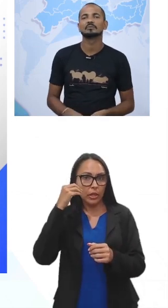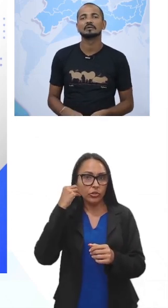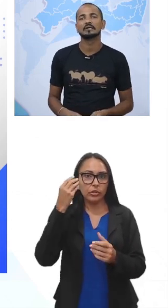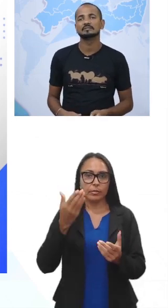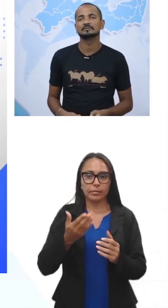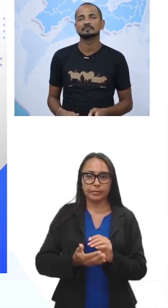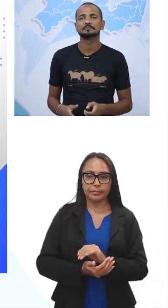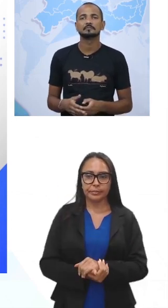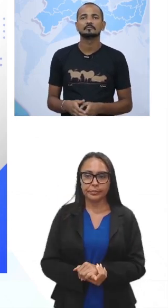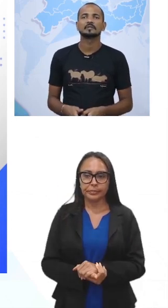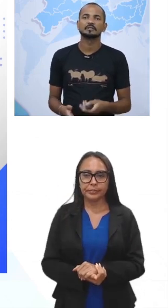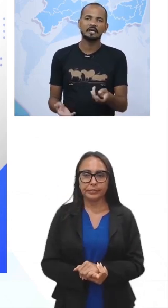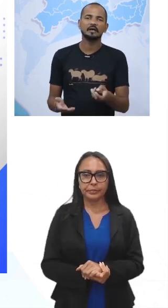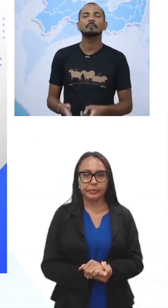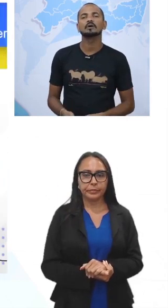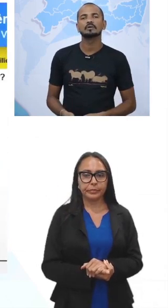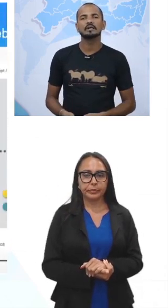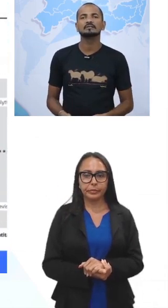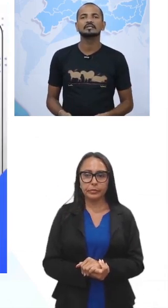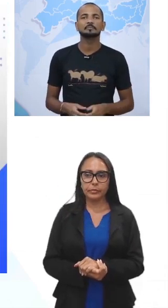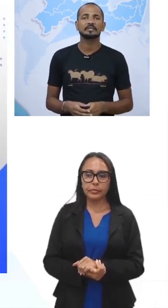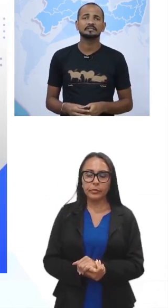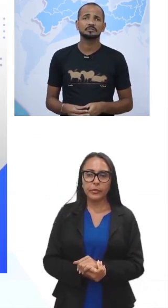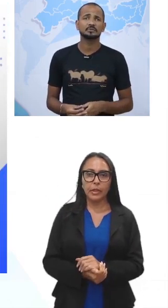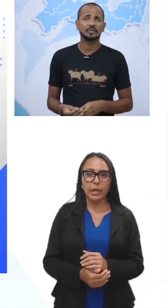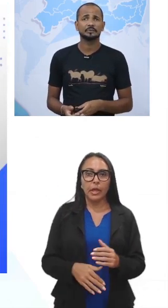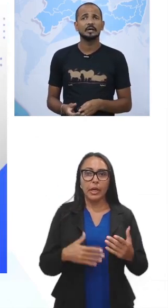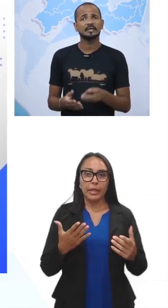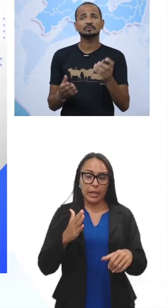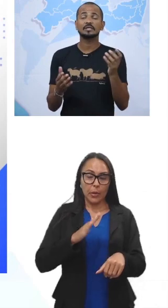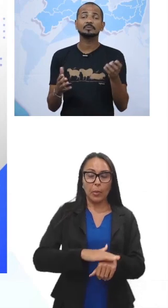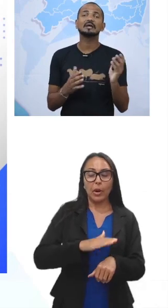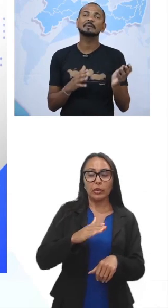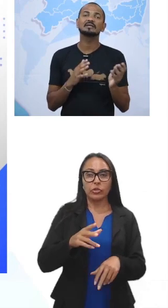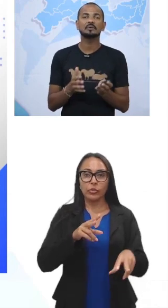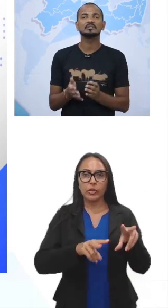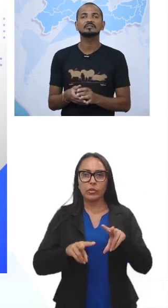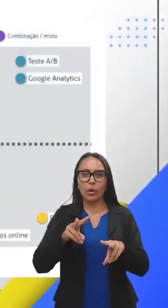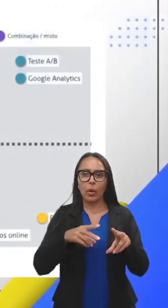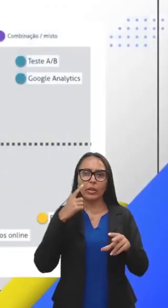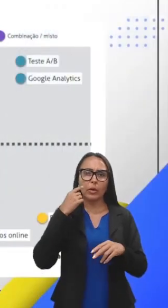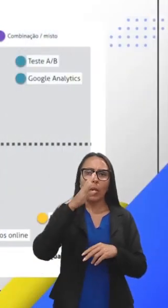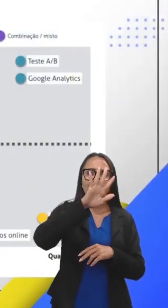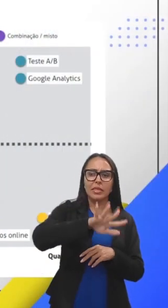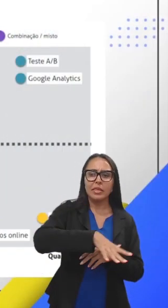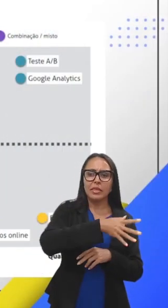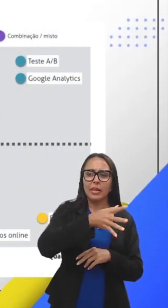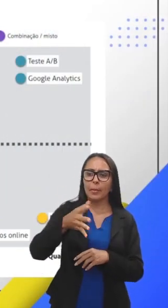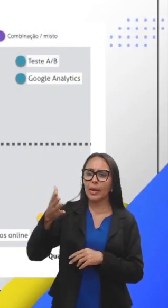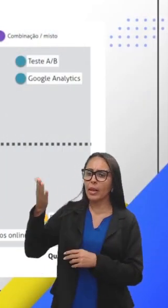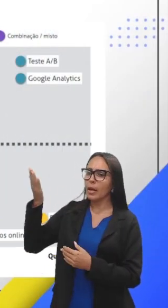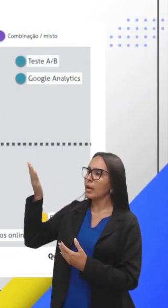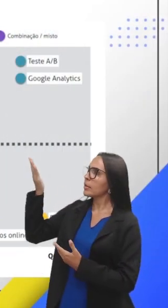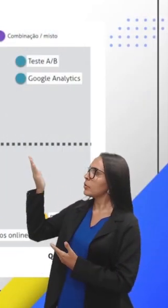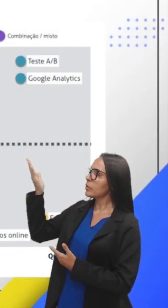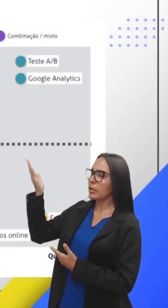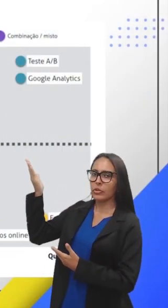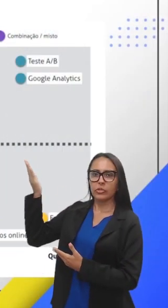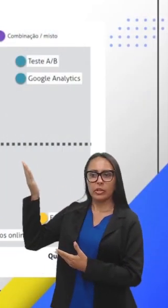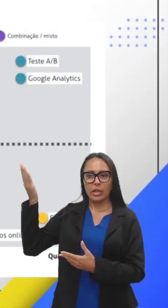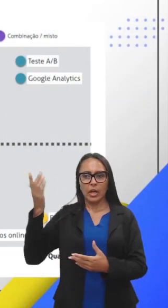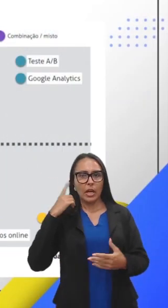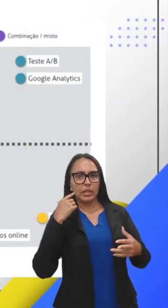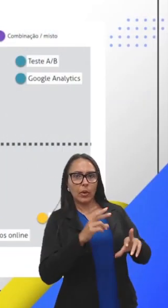é diferente, e é o maior aliado da experiência visual, é que eu trago uma tabela importante sobre os testes, trazendo a diferença entre